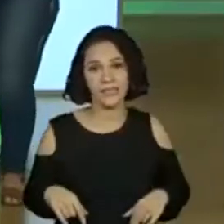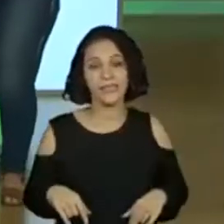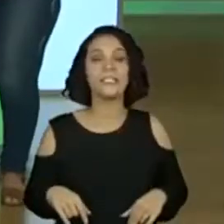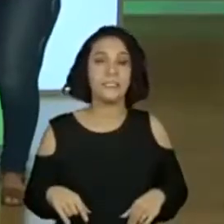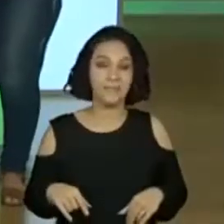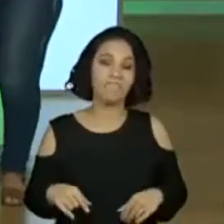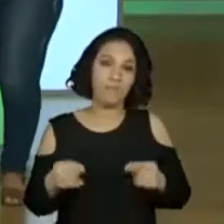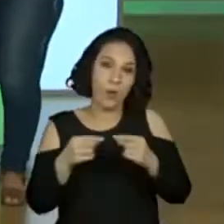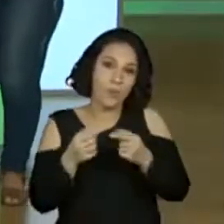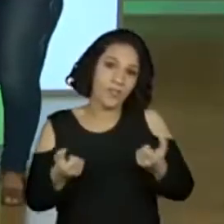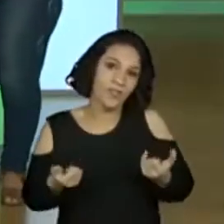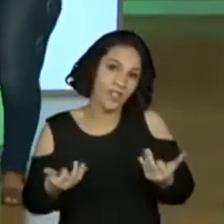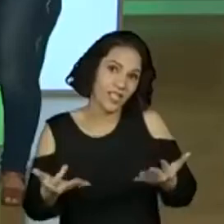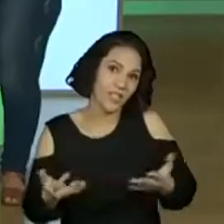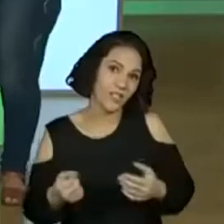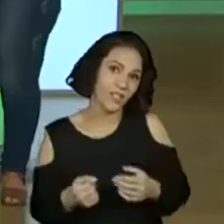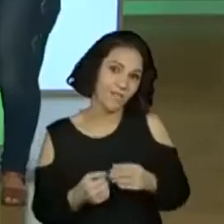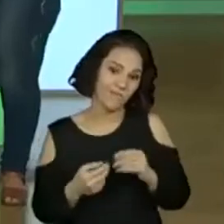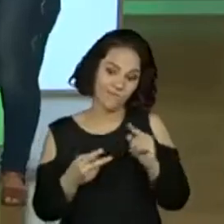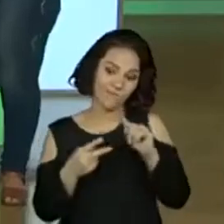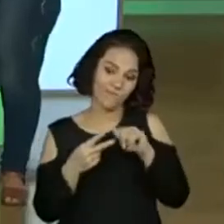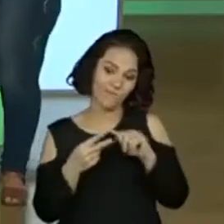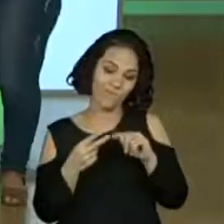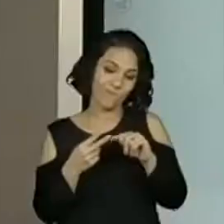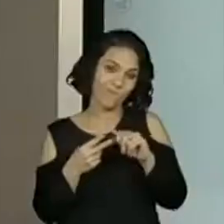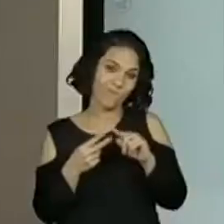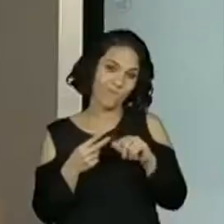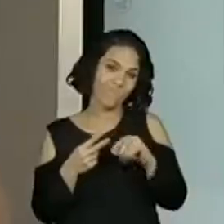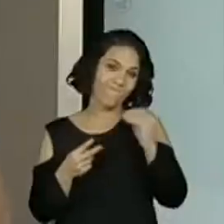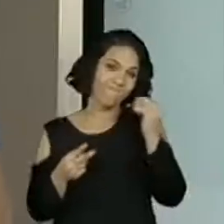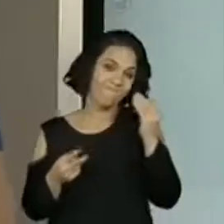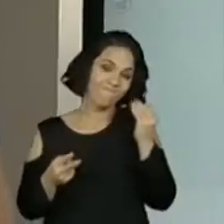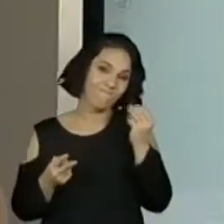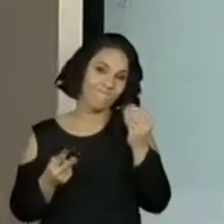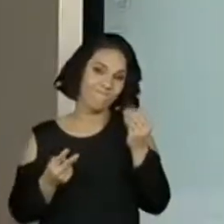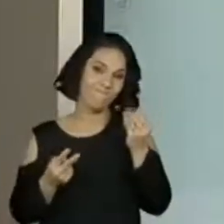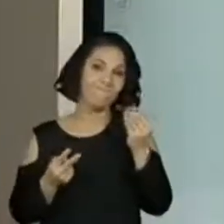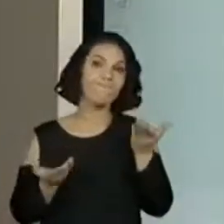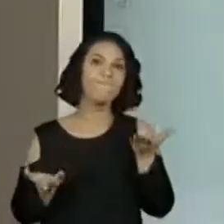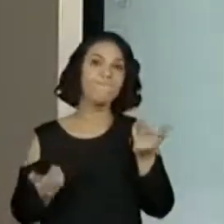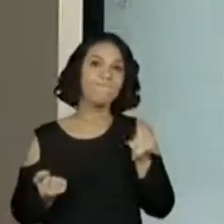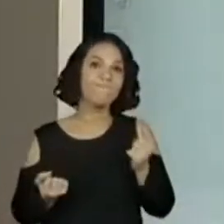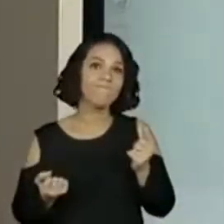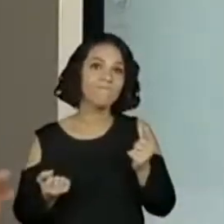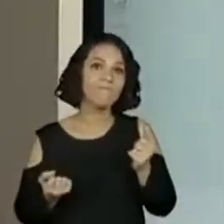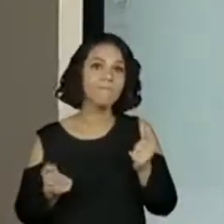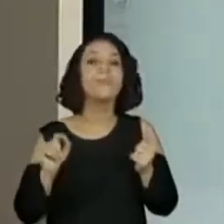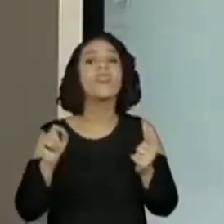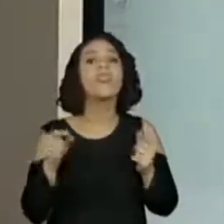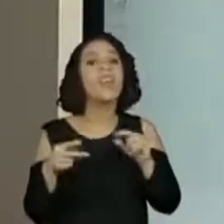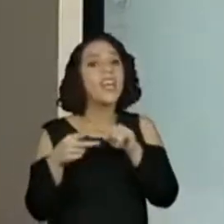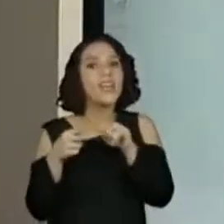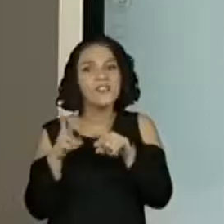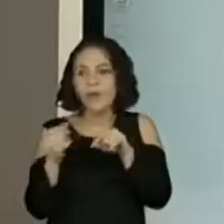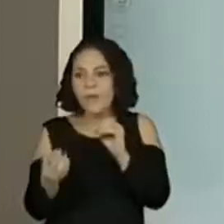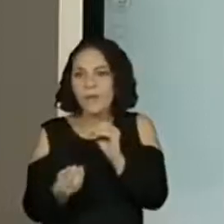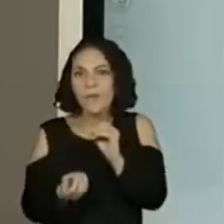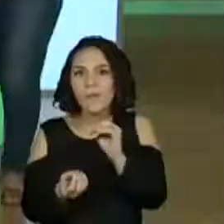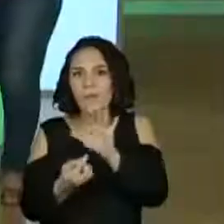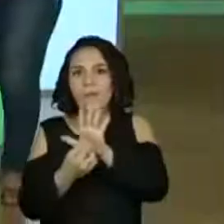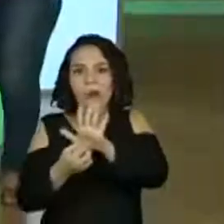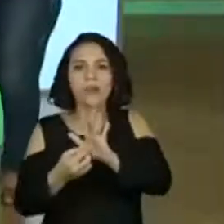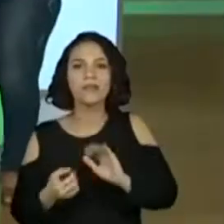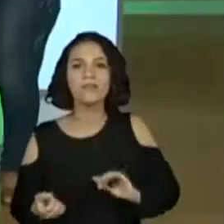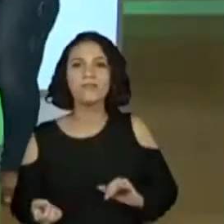bichinhos. Arminda, Juacira. E agora, professora? Quem será que vai aparecer de personagem?